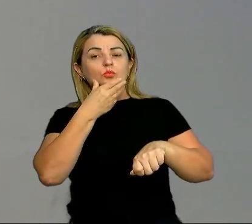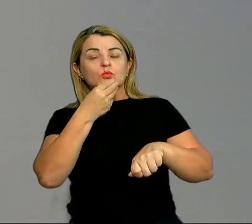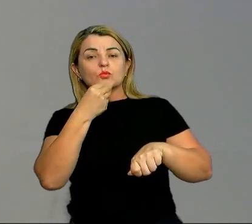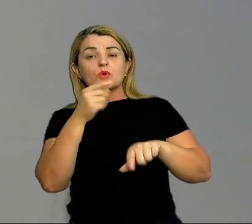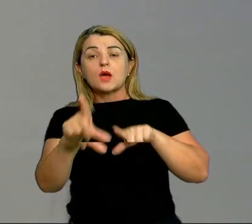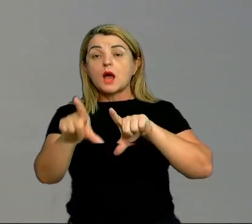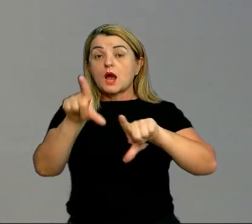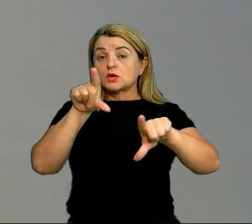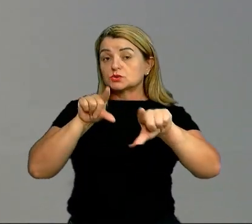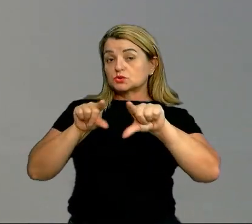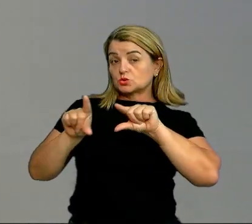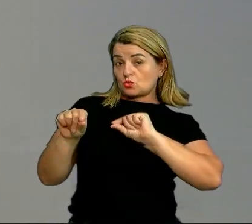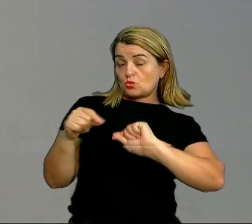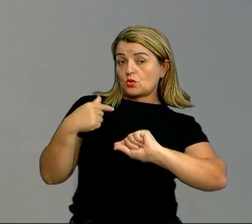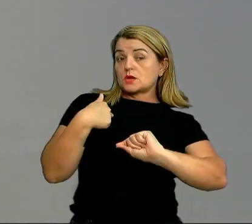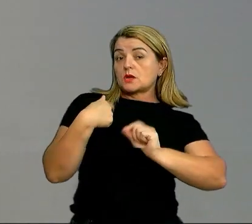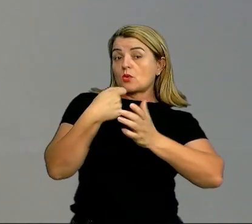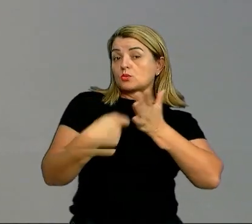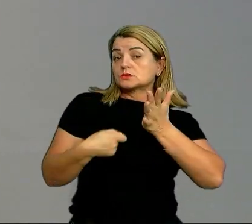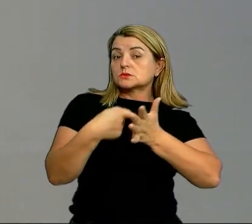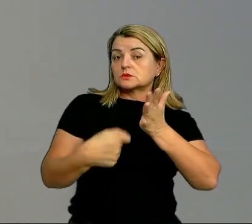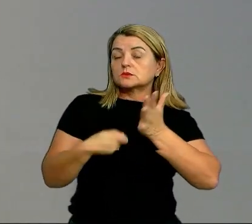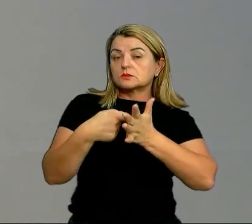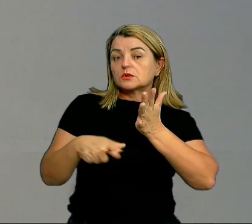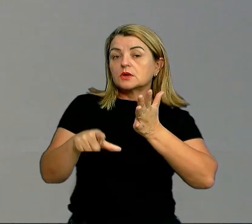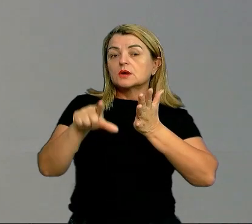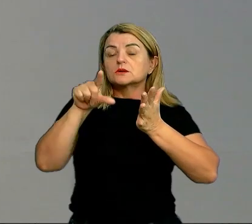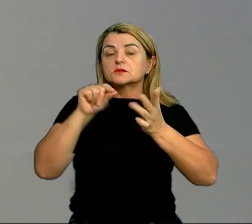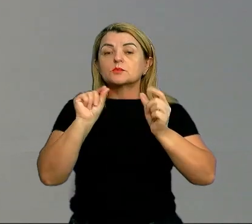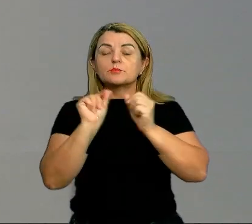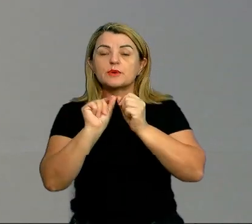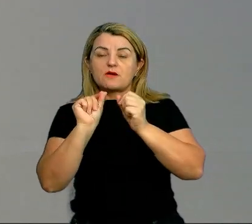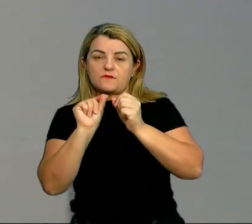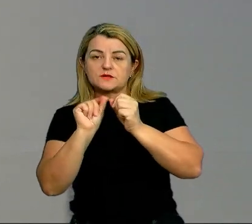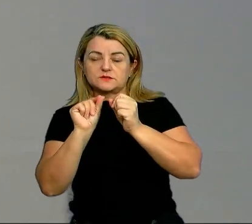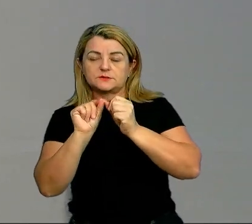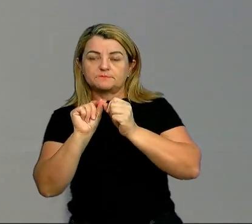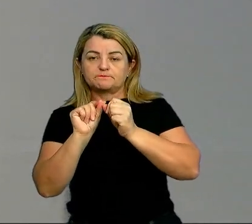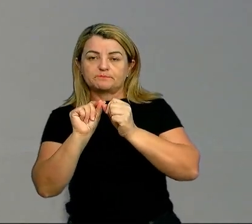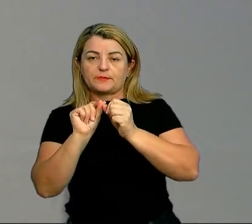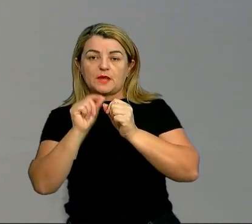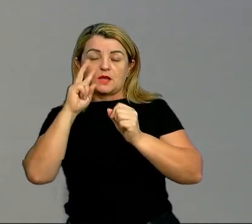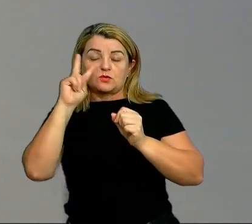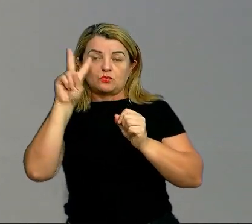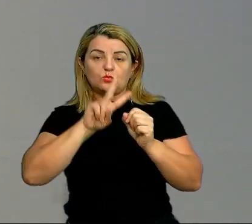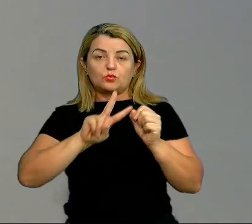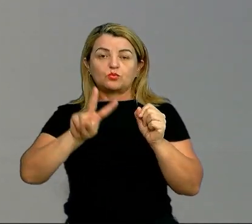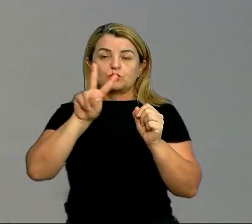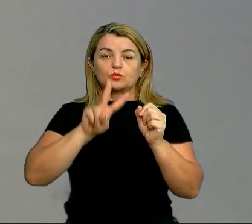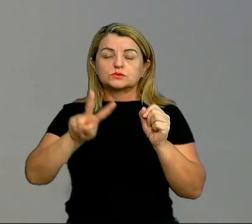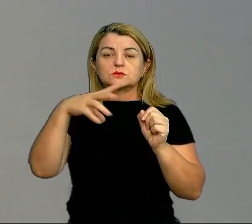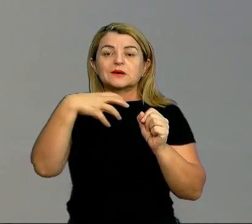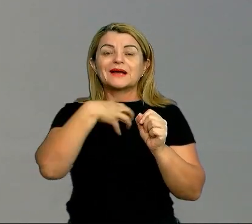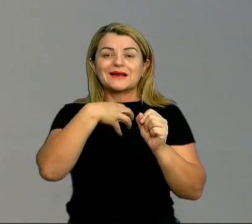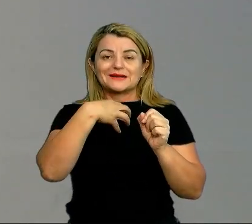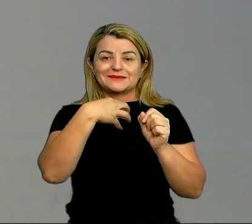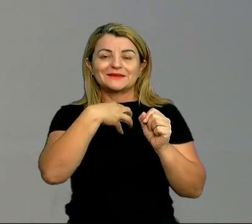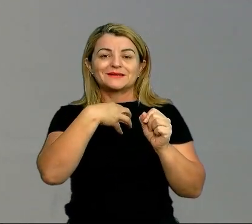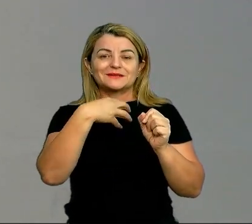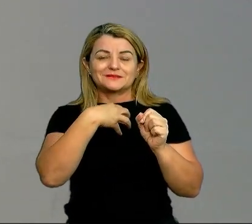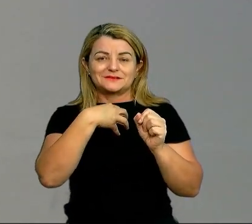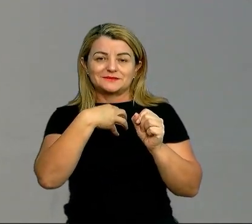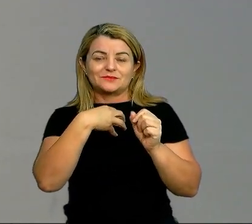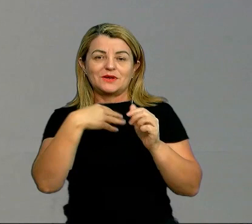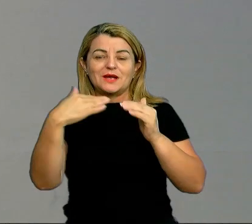escolha que o escritor ou a escritora faz na produção aí, tá? Então, a gente observa essa característica aí